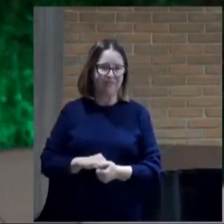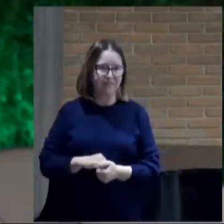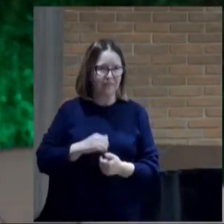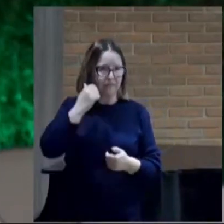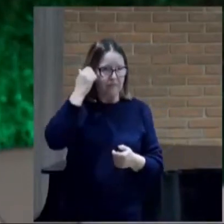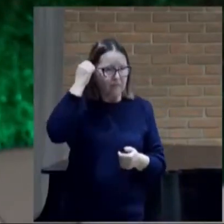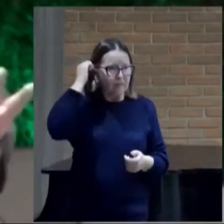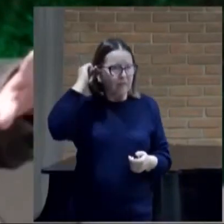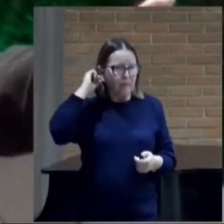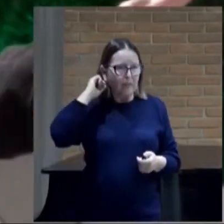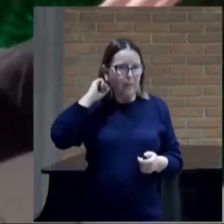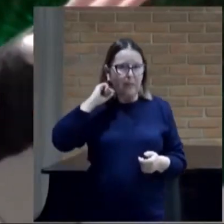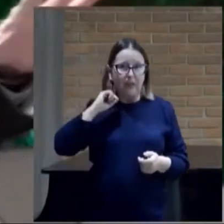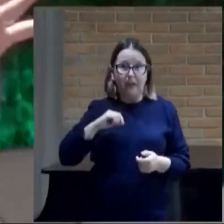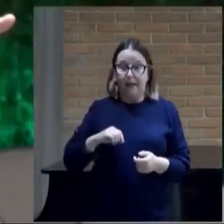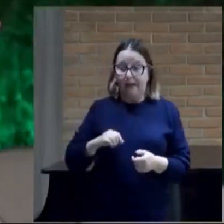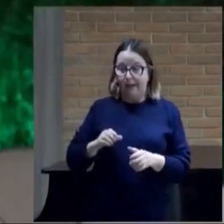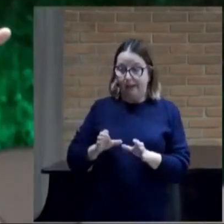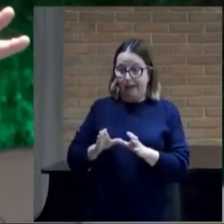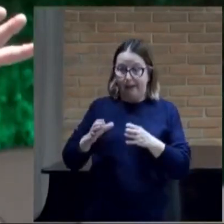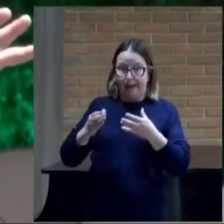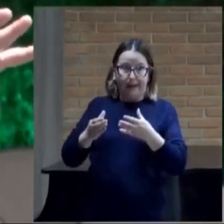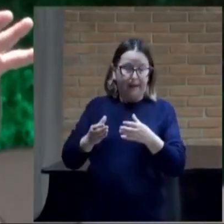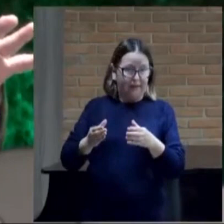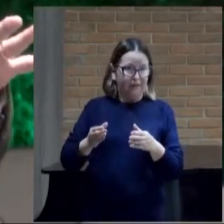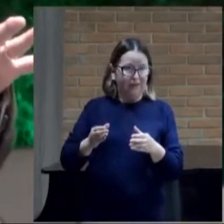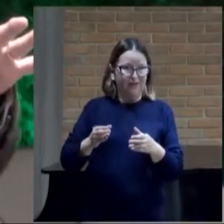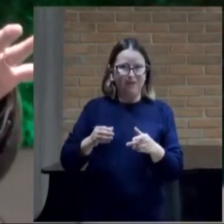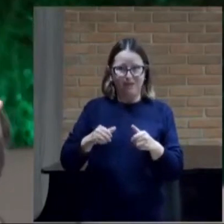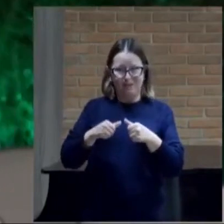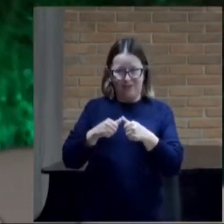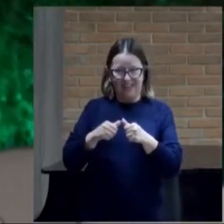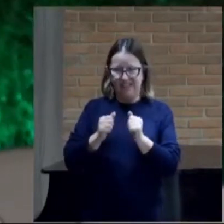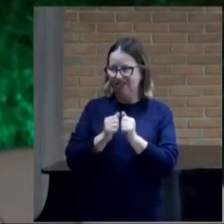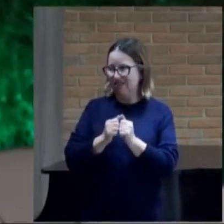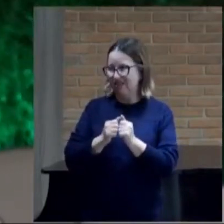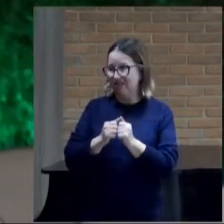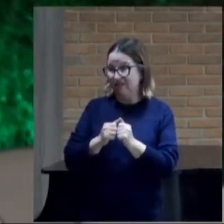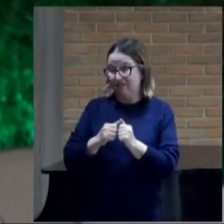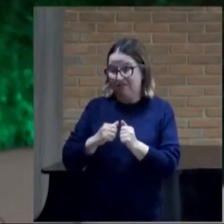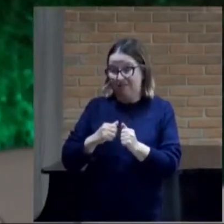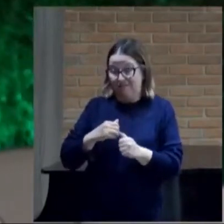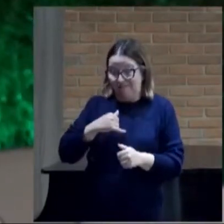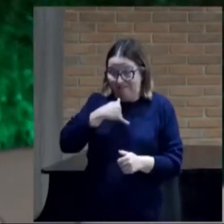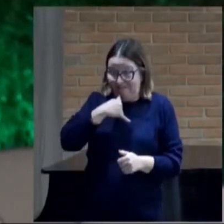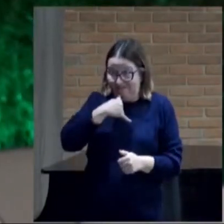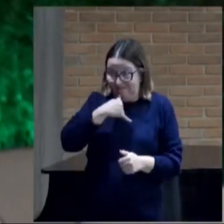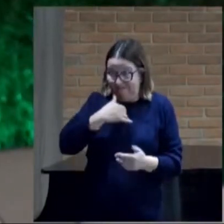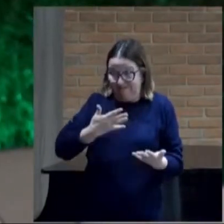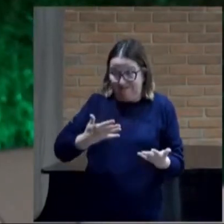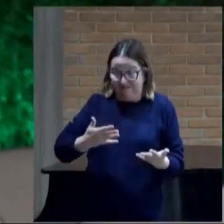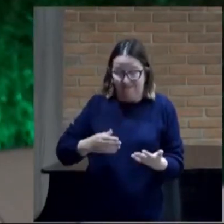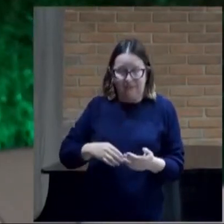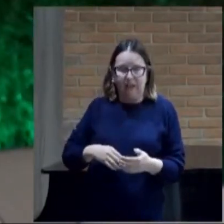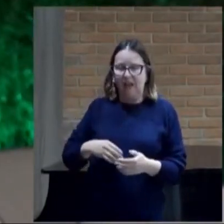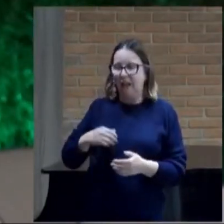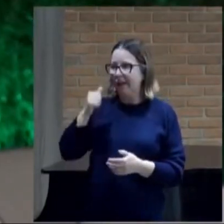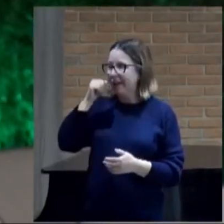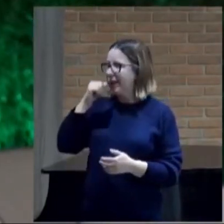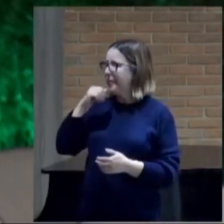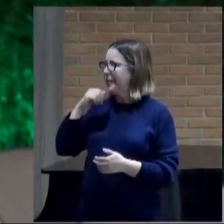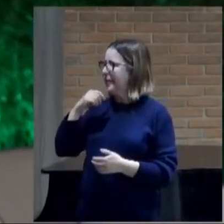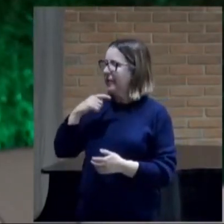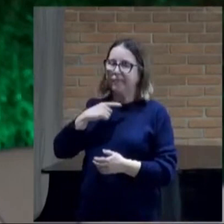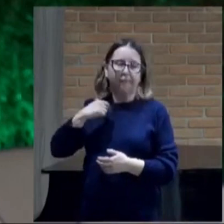Aquilo causou um constrangimento no grupo que estava ali E ela saiu E os anos se